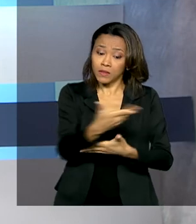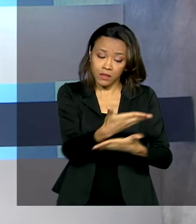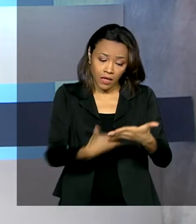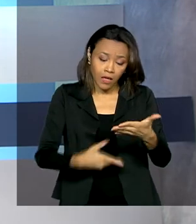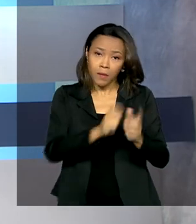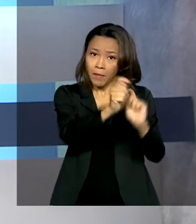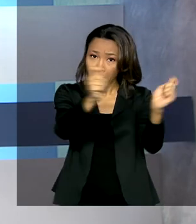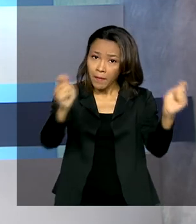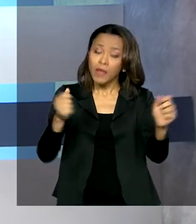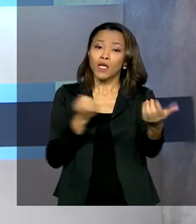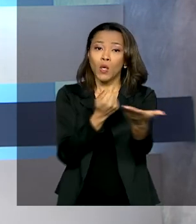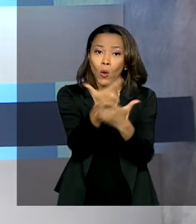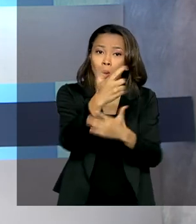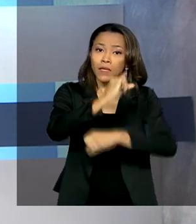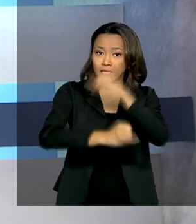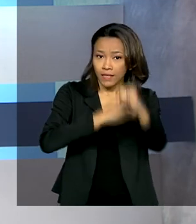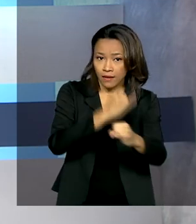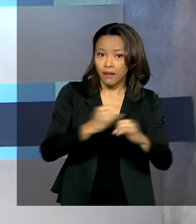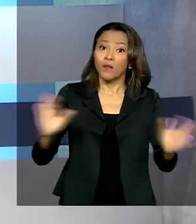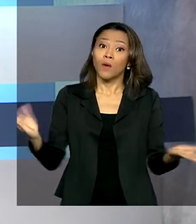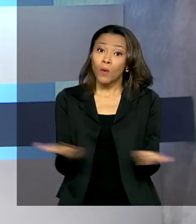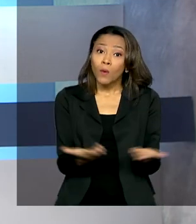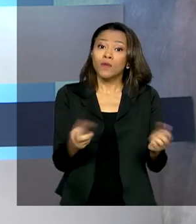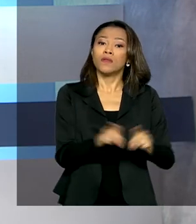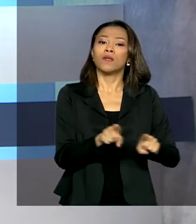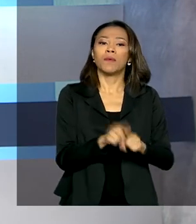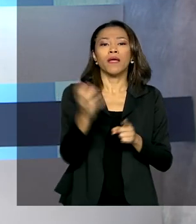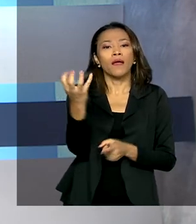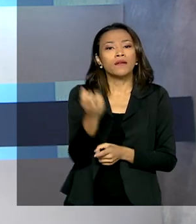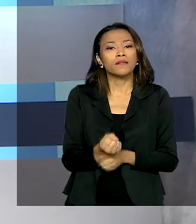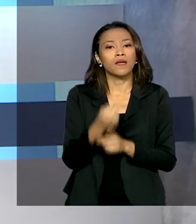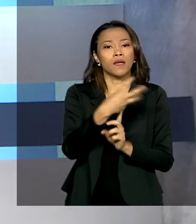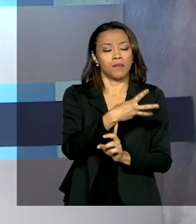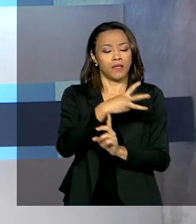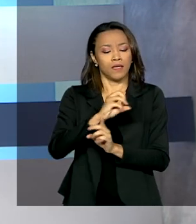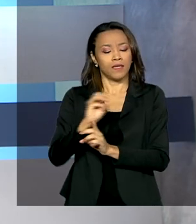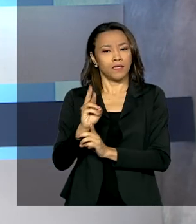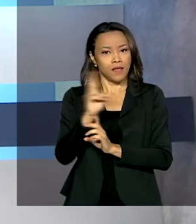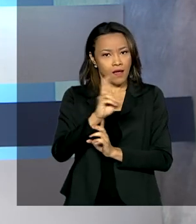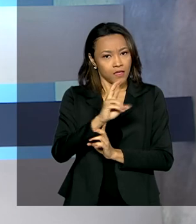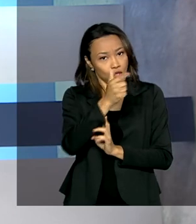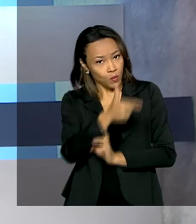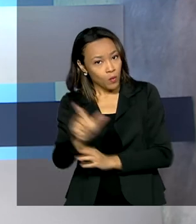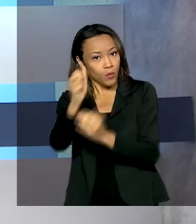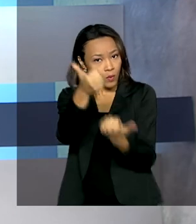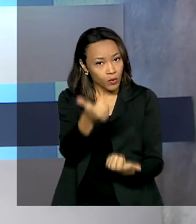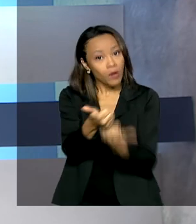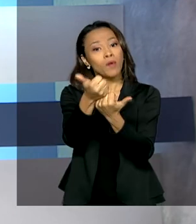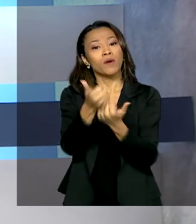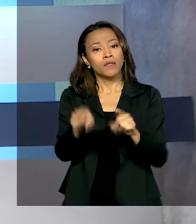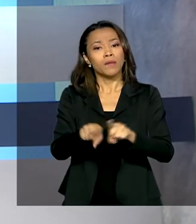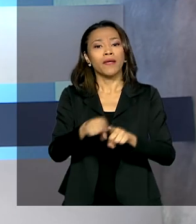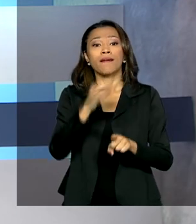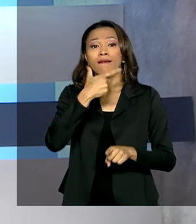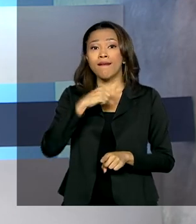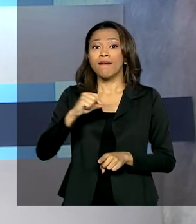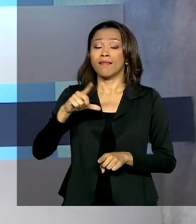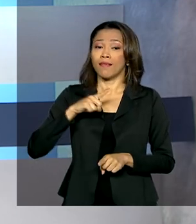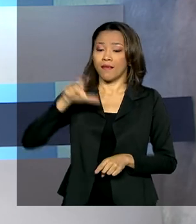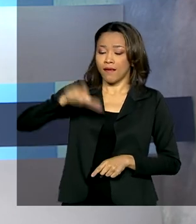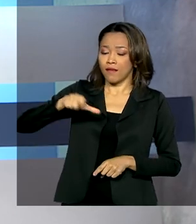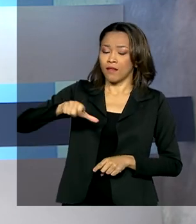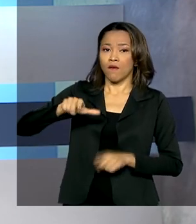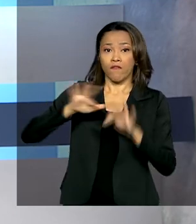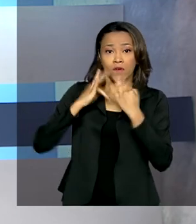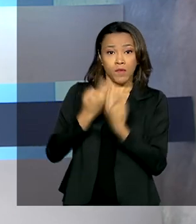internet. Também recebem hoje a parcela extra de 300 reais do auxílio extensão beneficiários do Bolsa Família com o